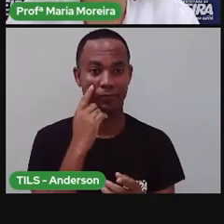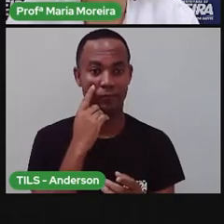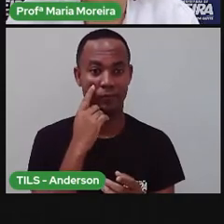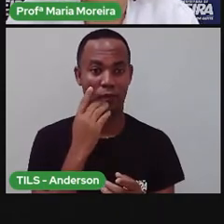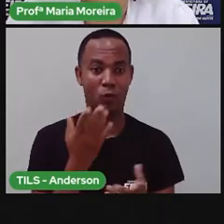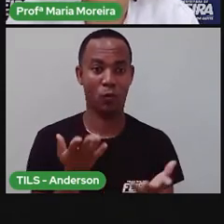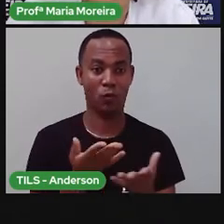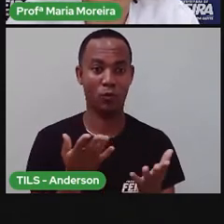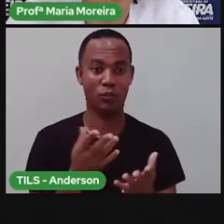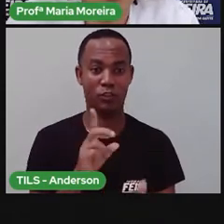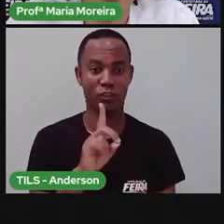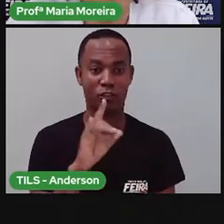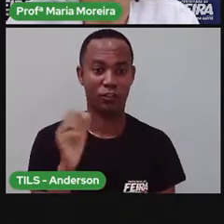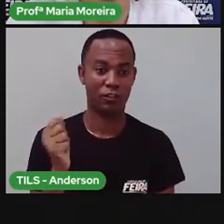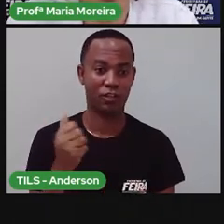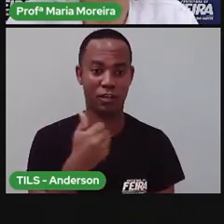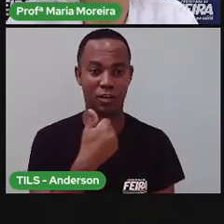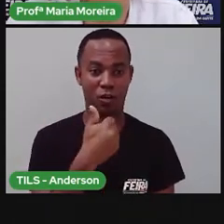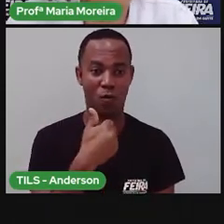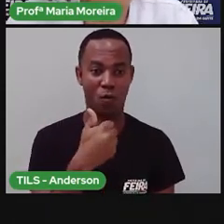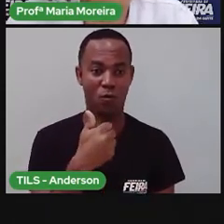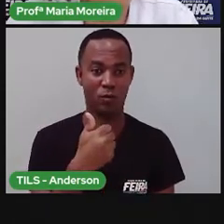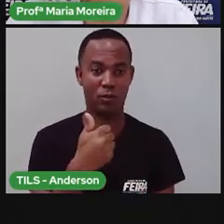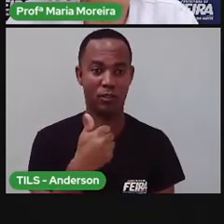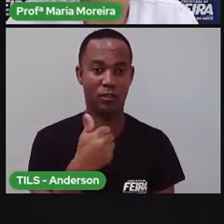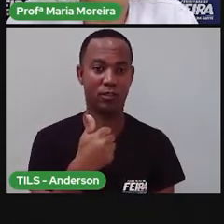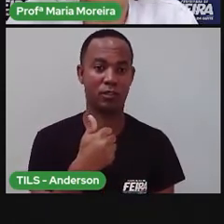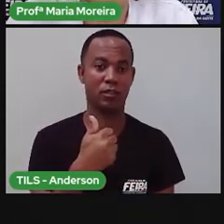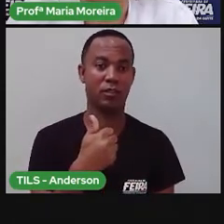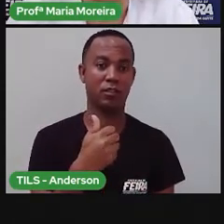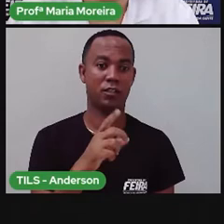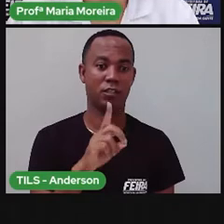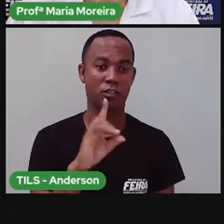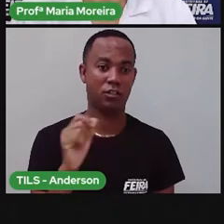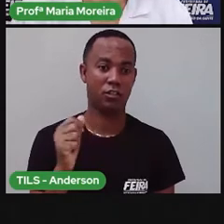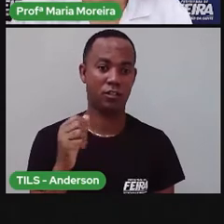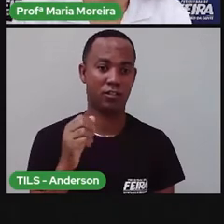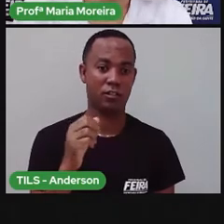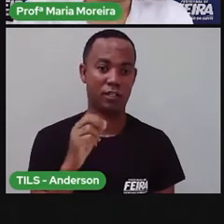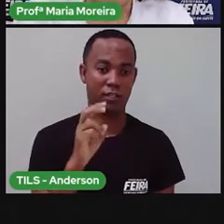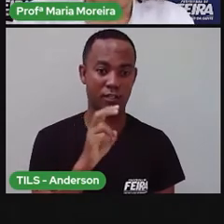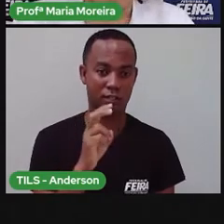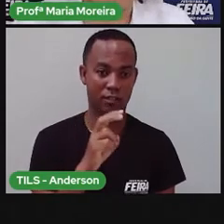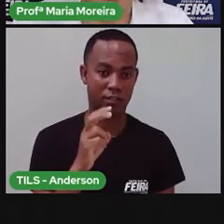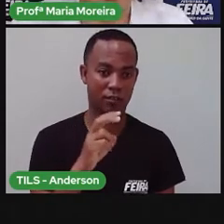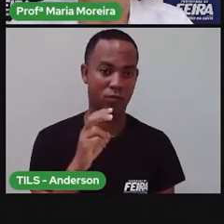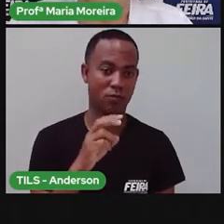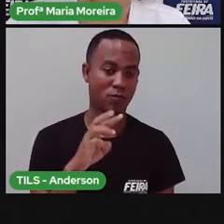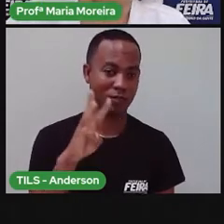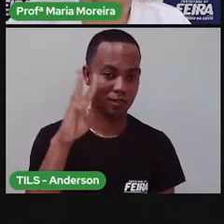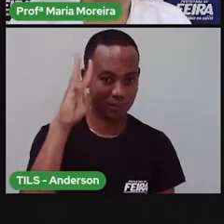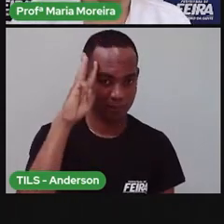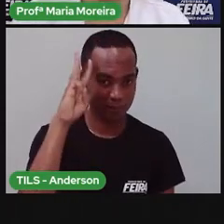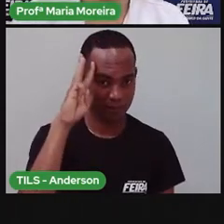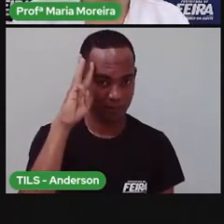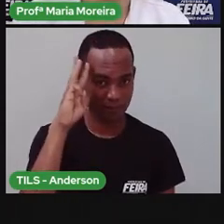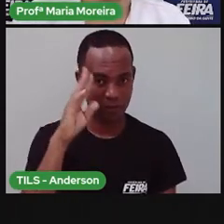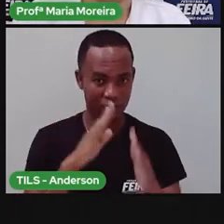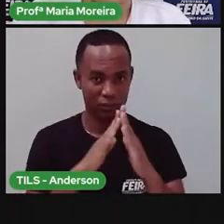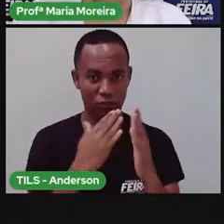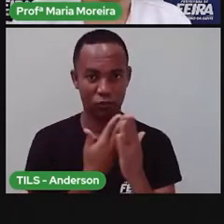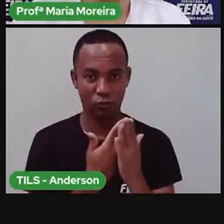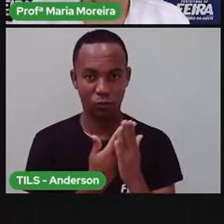11 do mês 5 de 2021. Terça-feira. Aula de